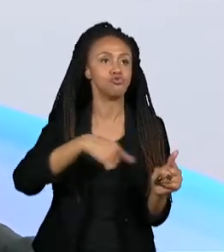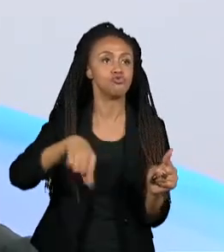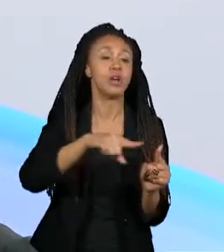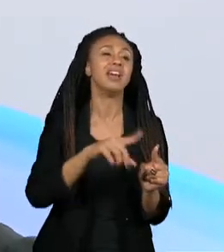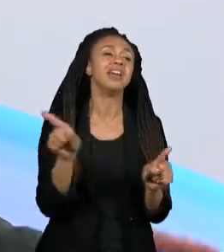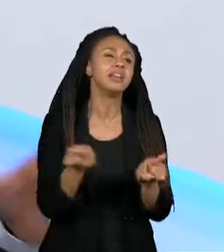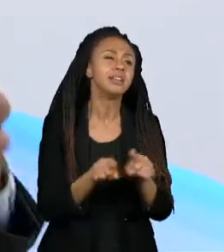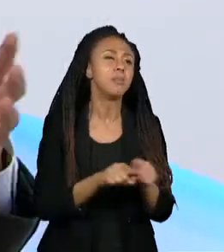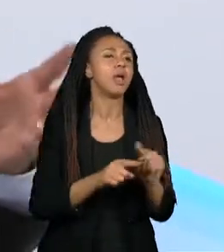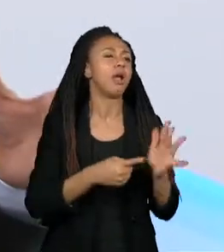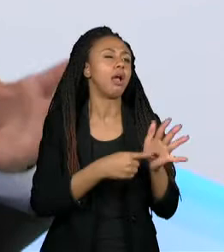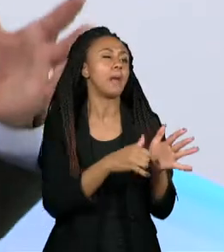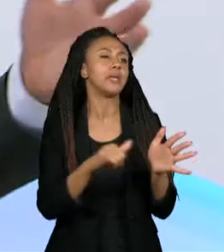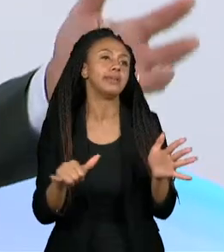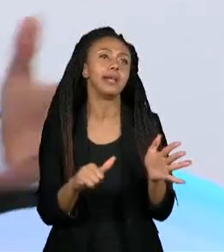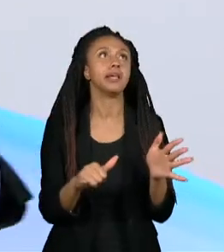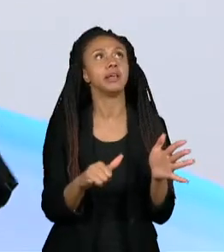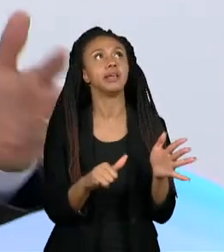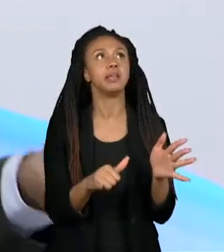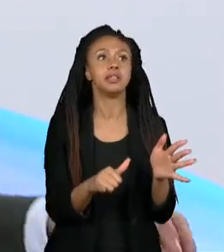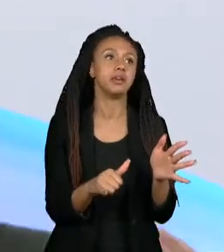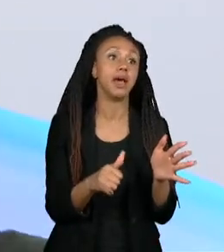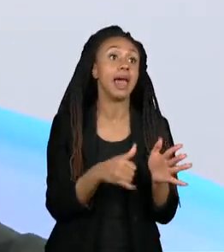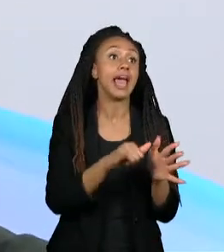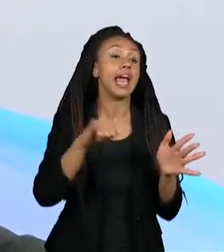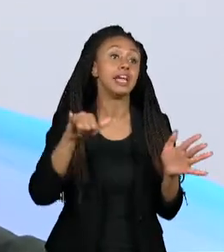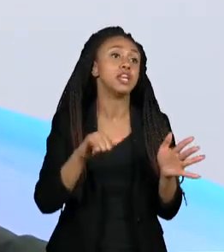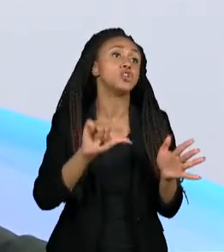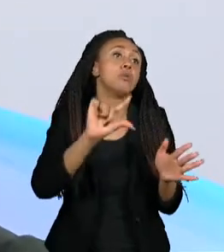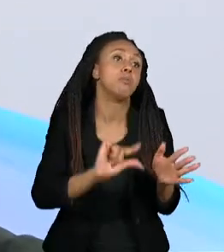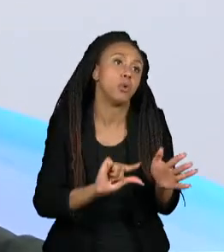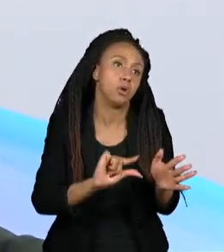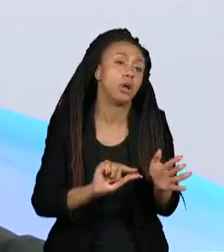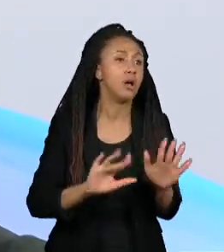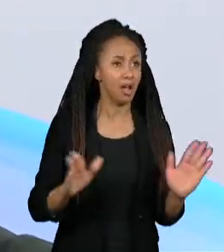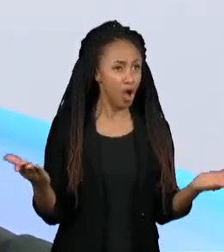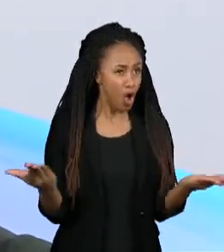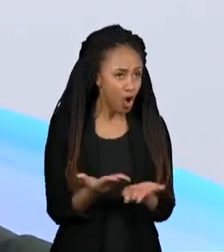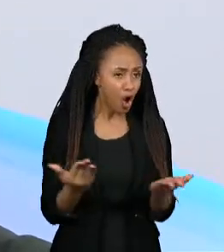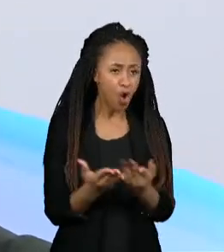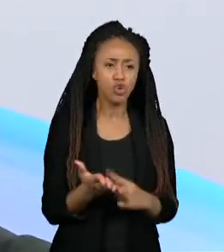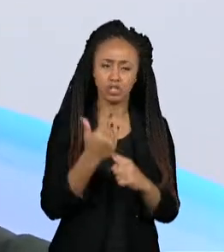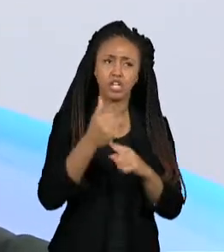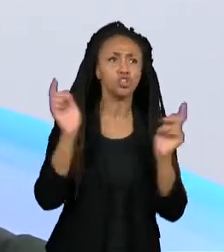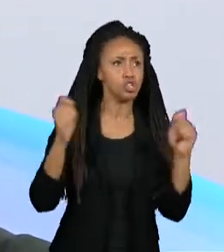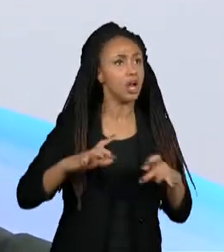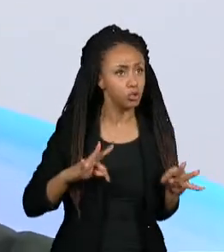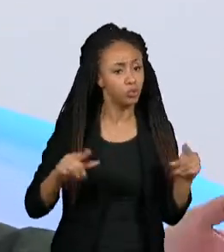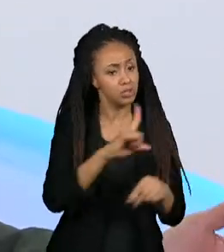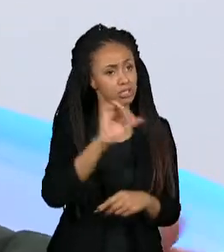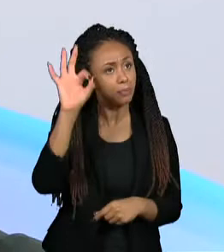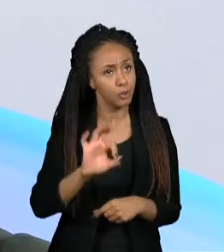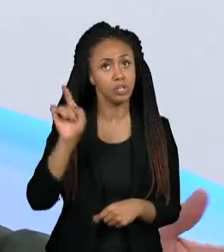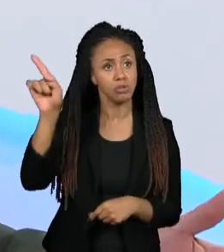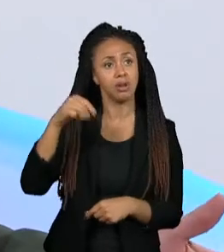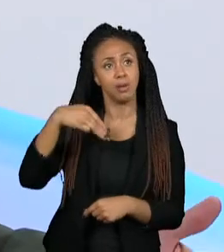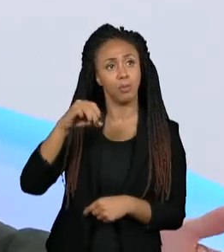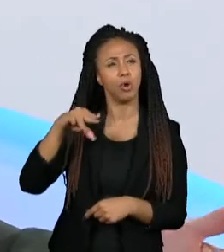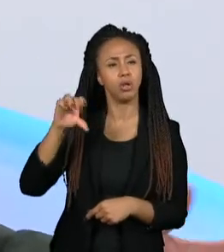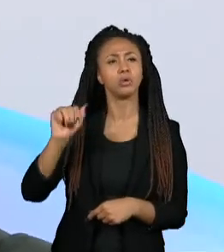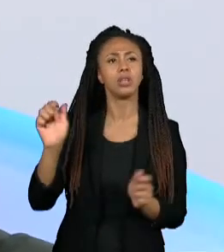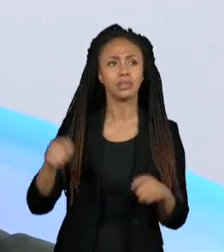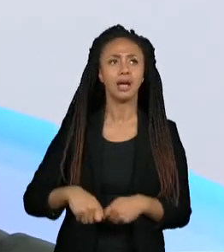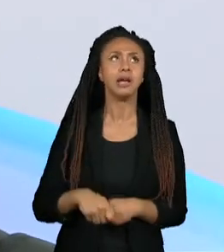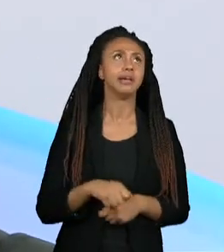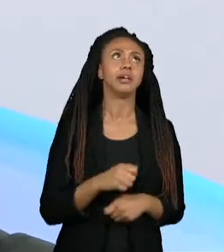a bateria não tinha uma densidade energética muito alta. Mas hoje em dia não, hoje em dia já é a pista inteira. A gente faz 45,